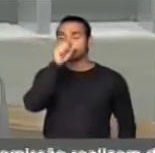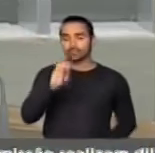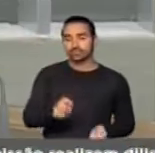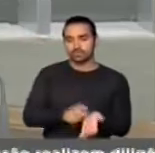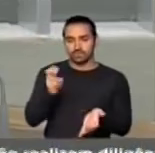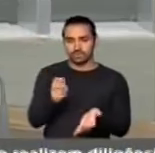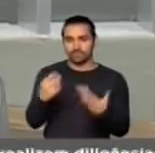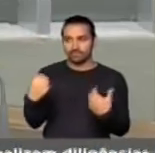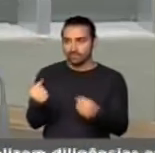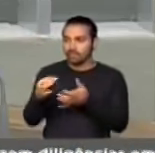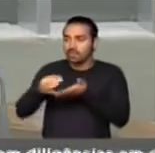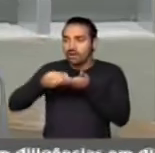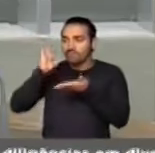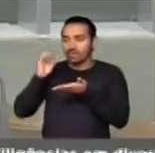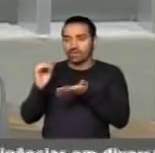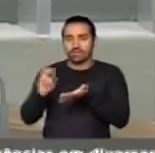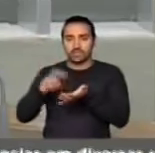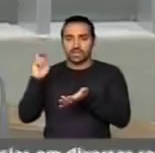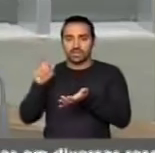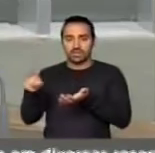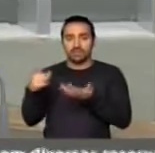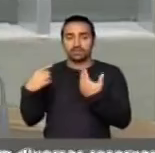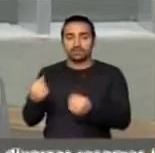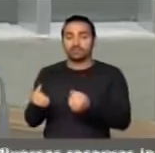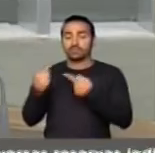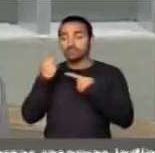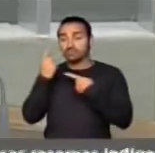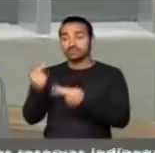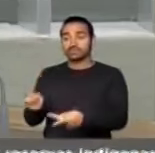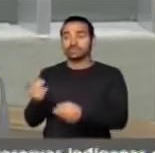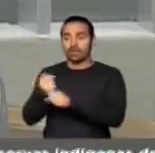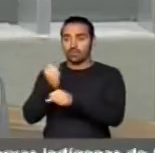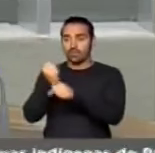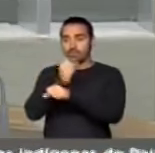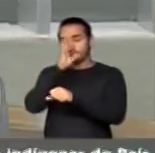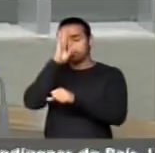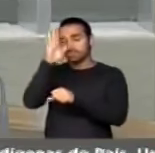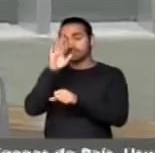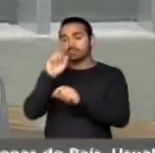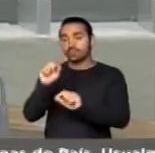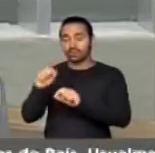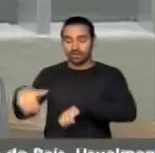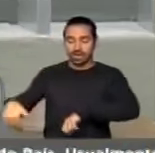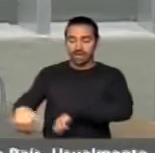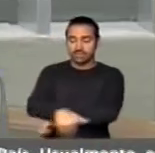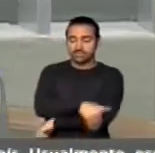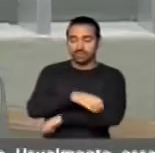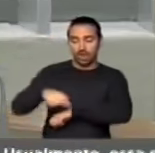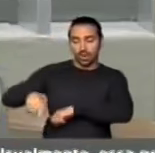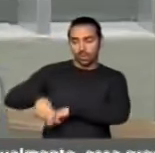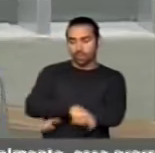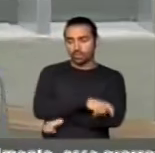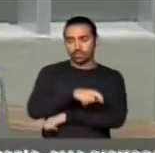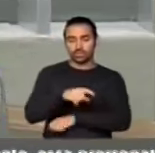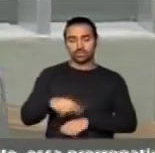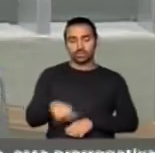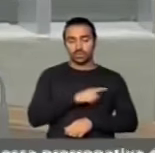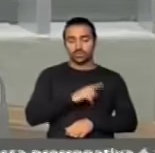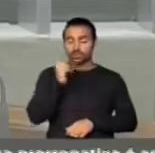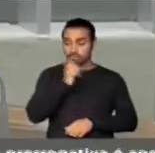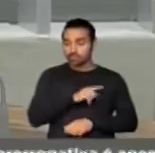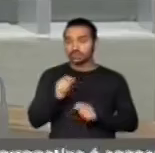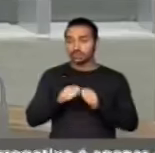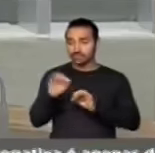vamos tomar um café com você e vamos visitar as obras, principalmente o asfalto, que nós conseguimos